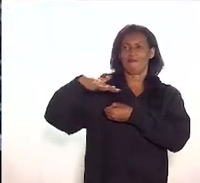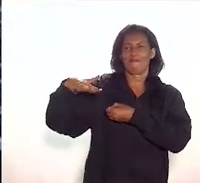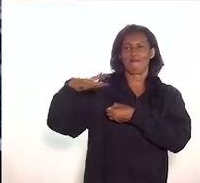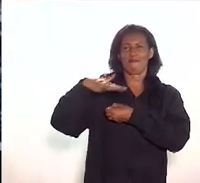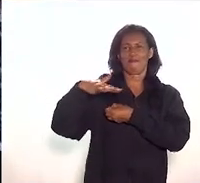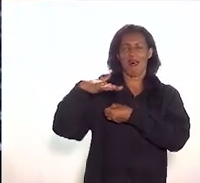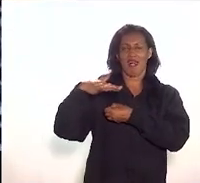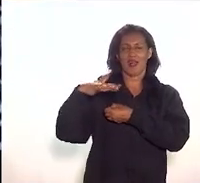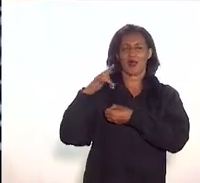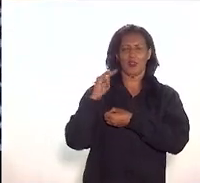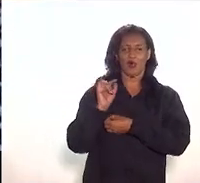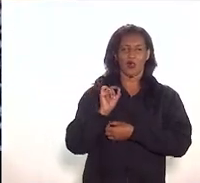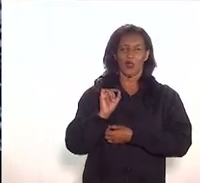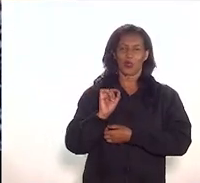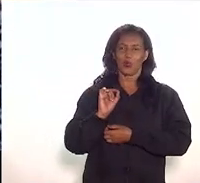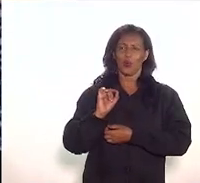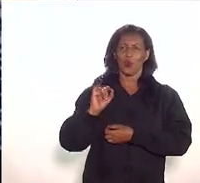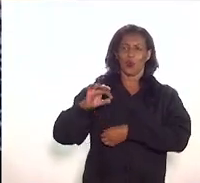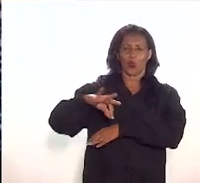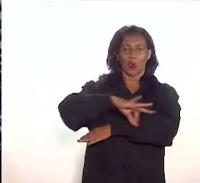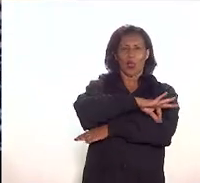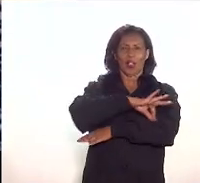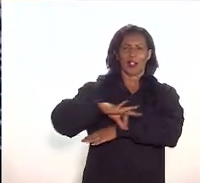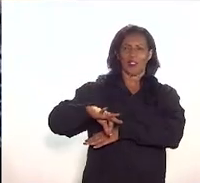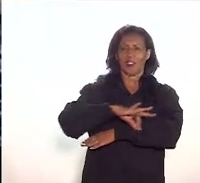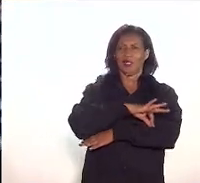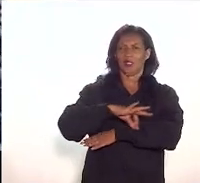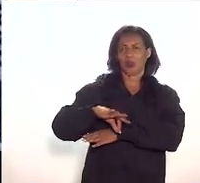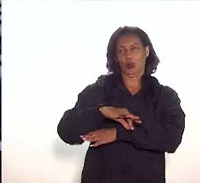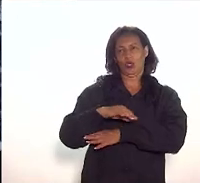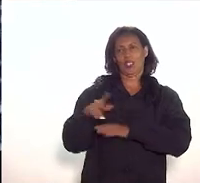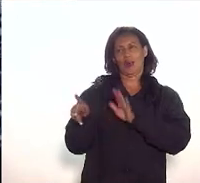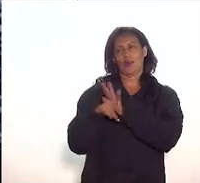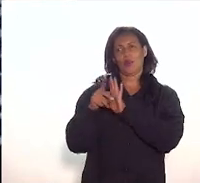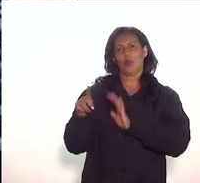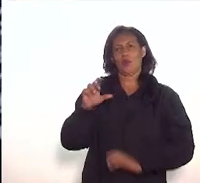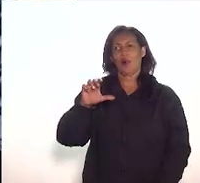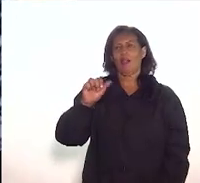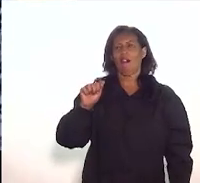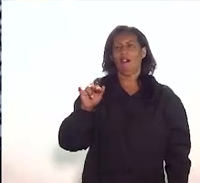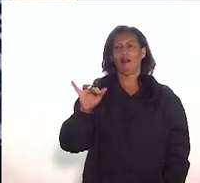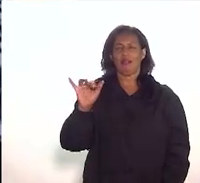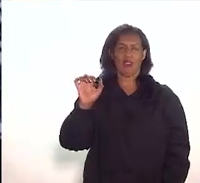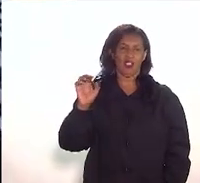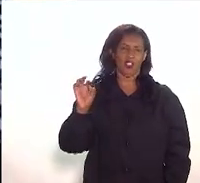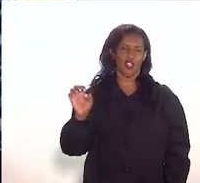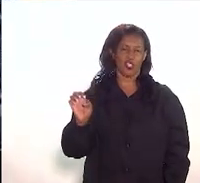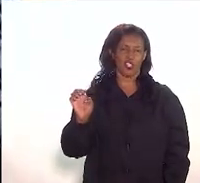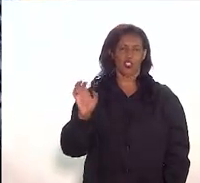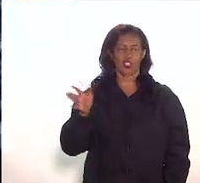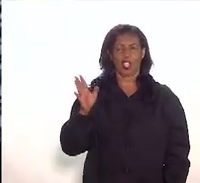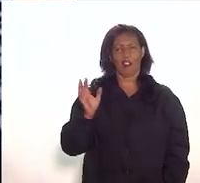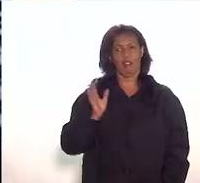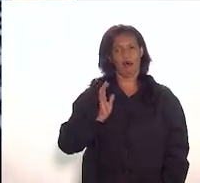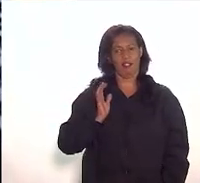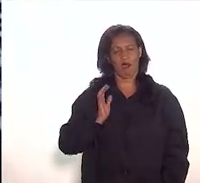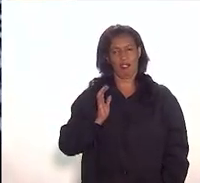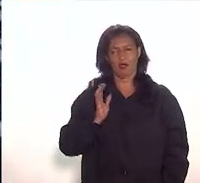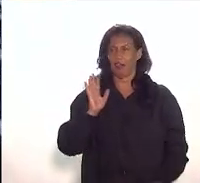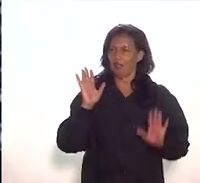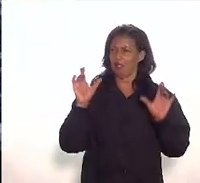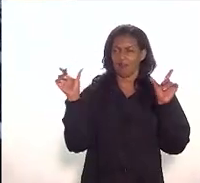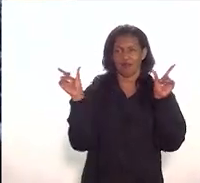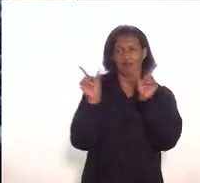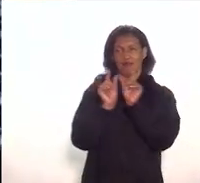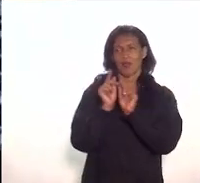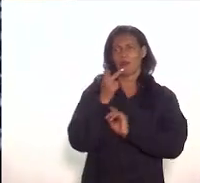arquitetônica de uma região como eu já disse tão rica era isso que eu tinha a dizer não vou me estender apenas